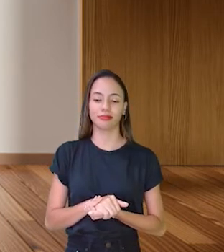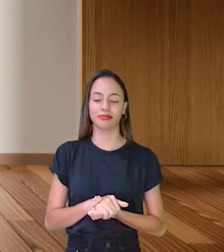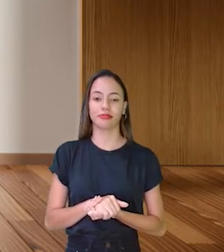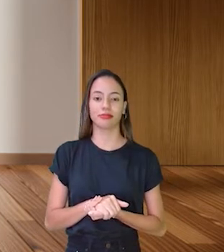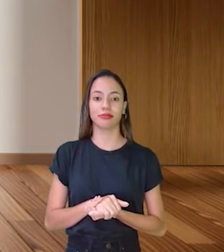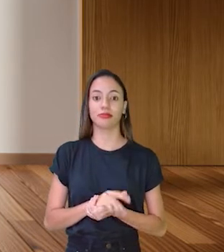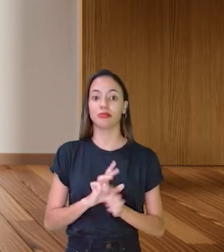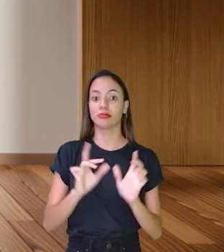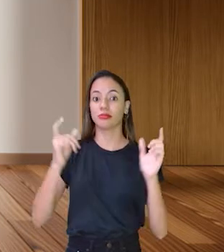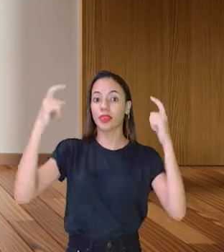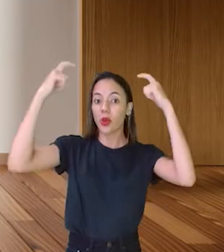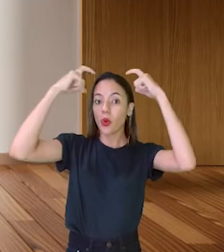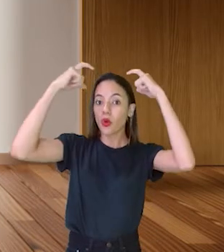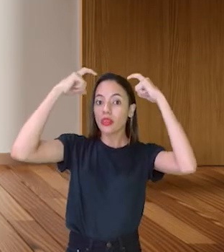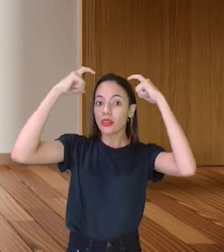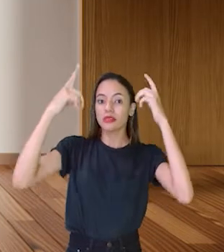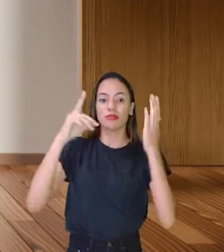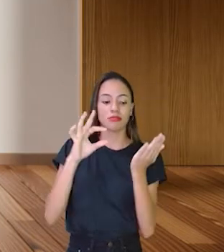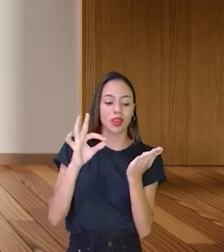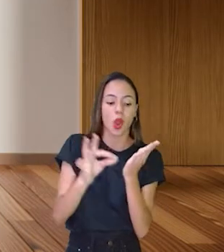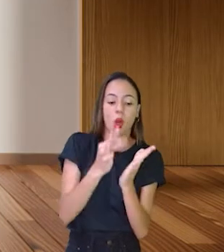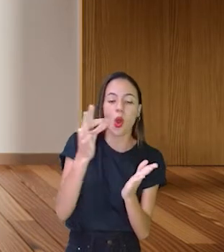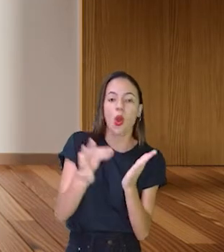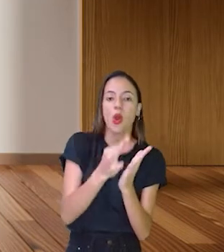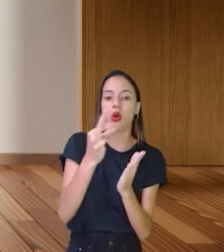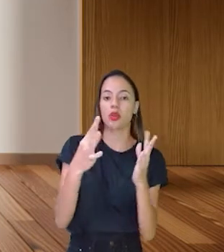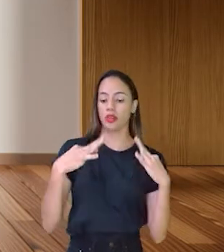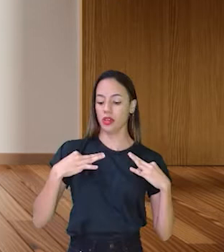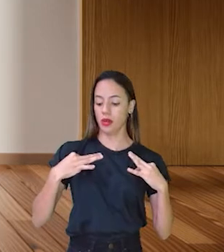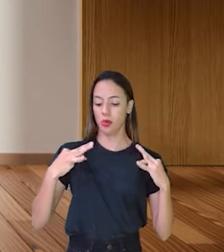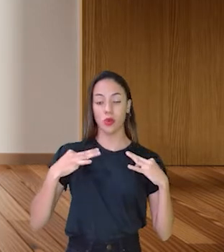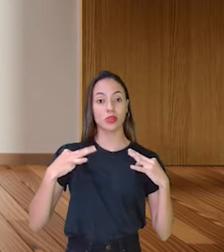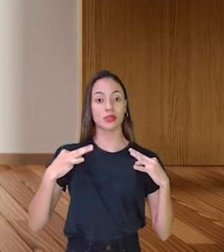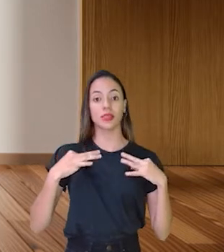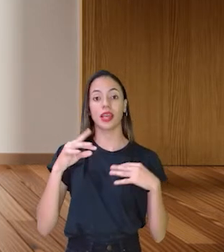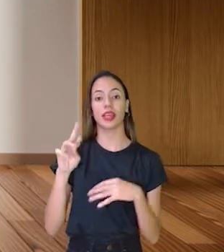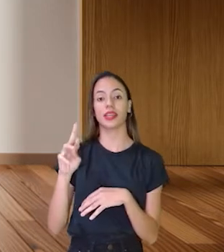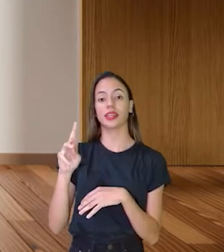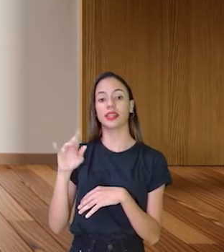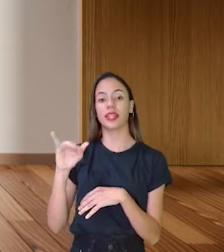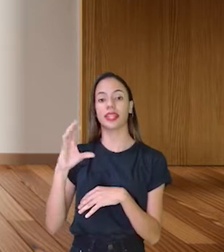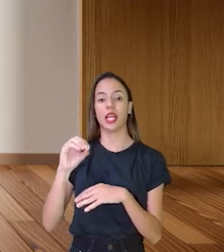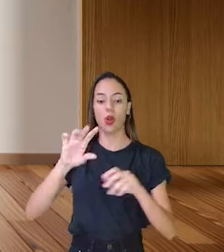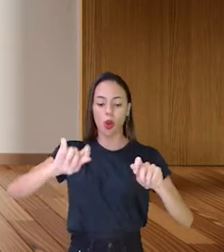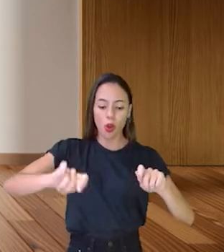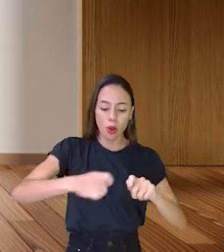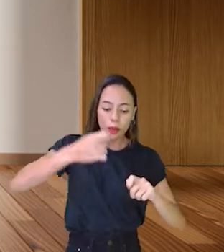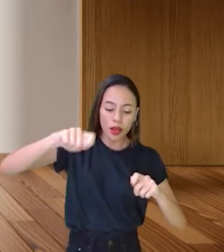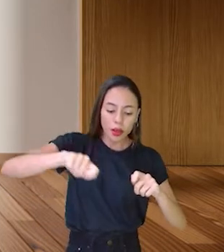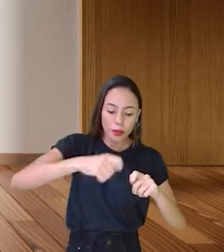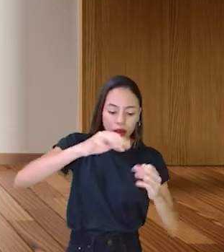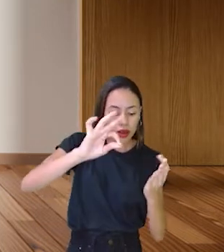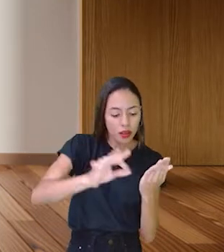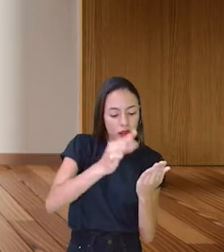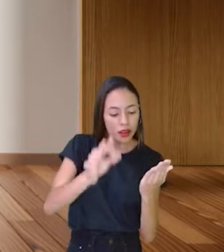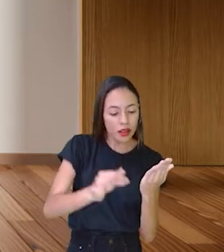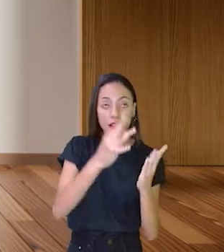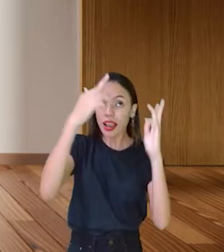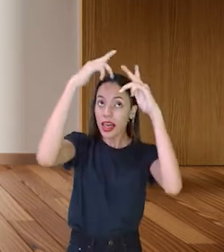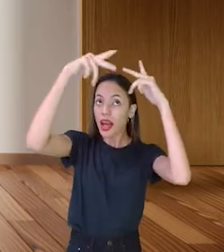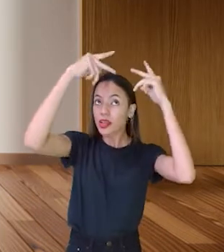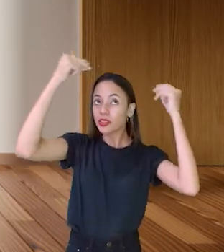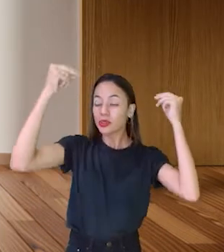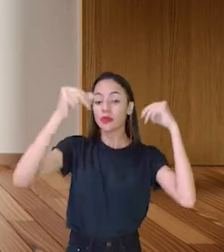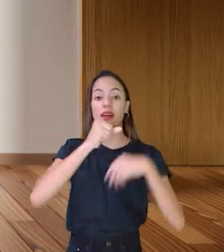Bocinha de crochê, blusinhas de tricô, lacinhos de fita. Olha, essa